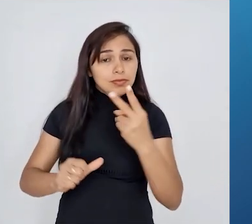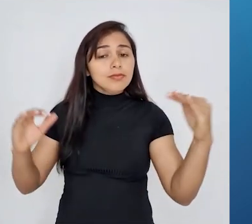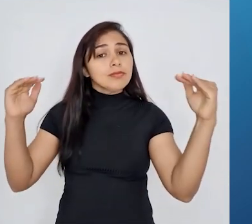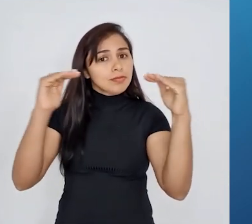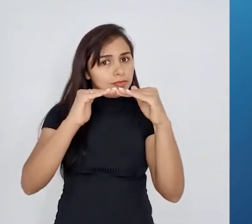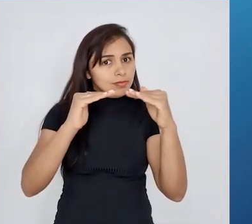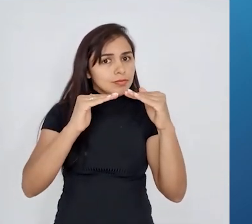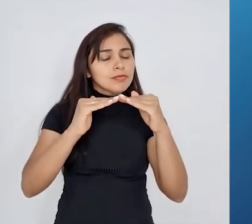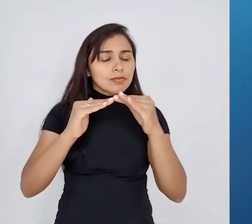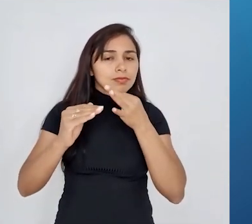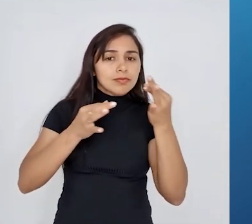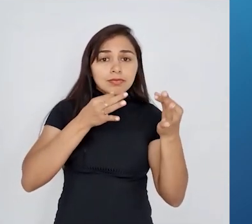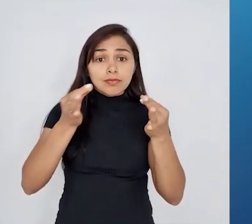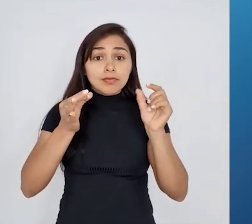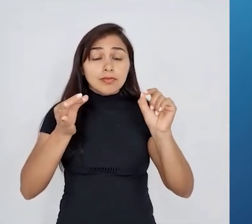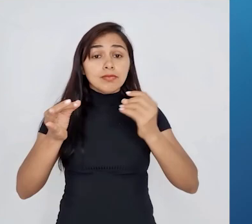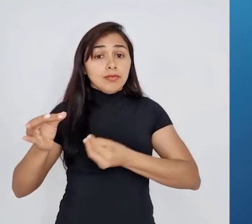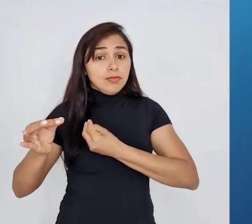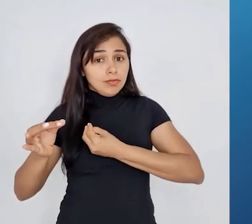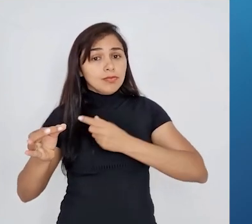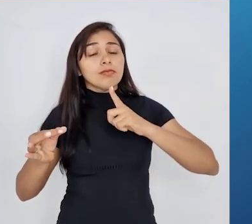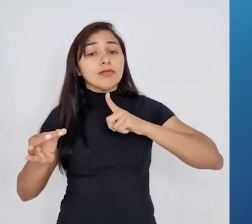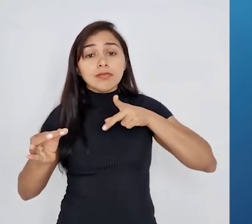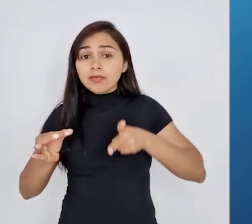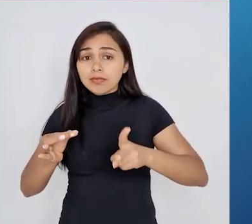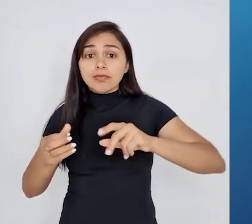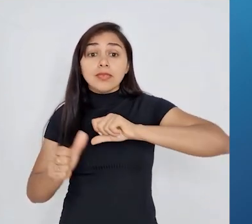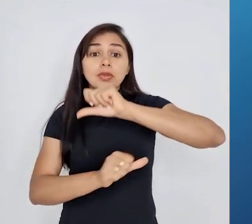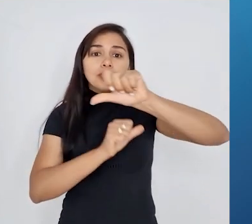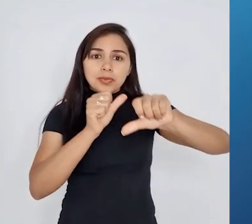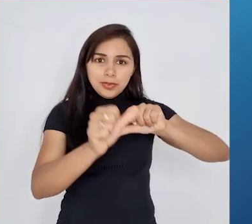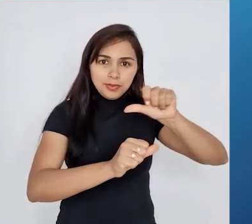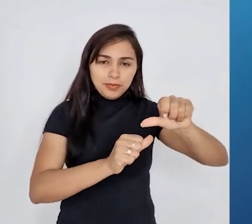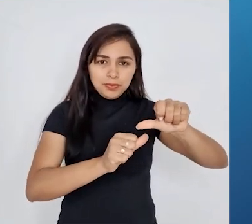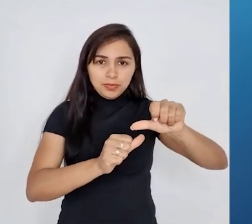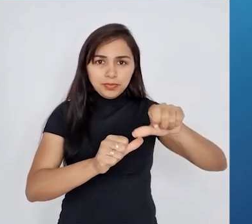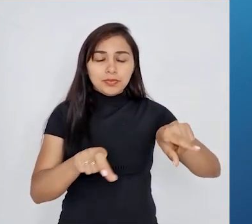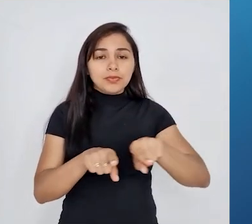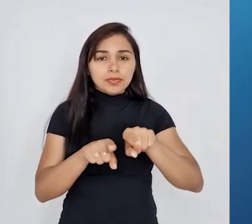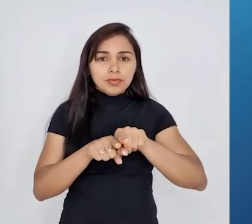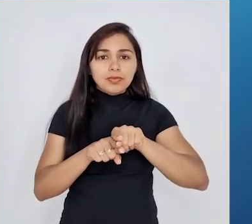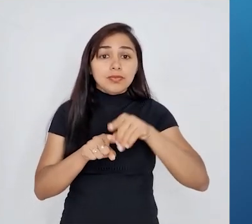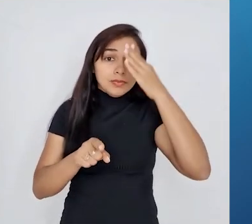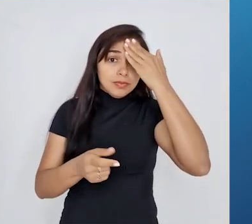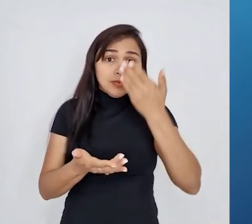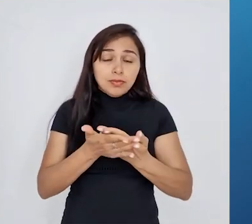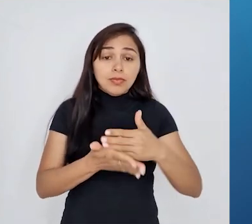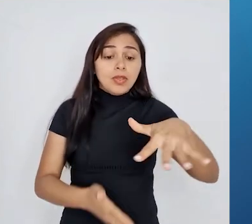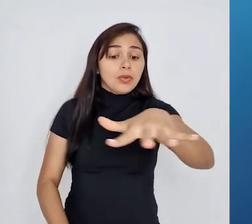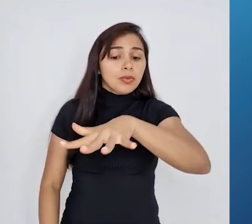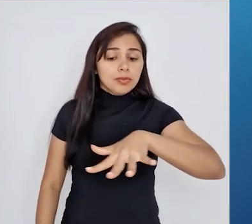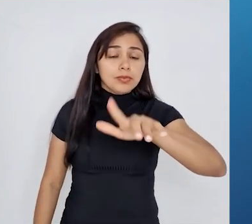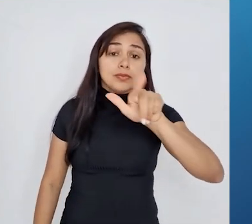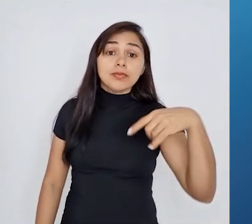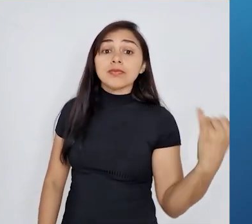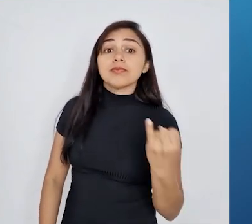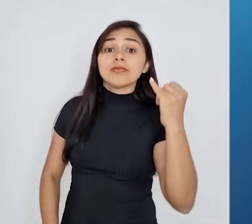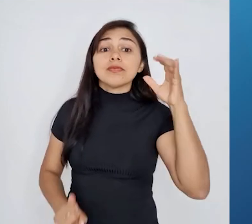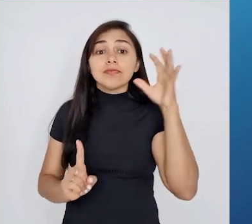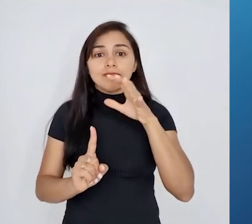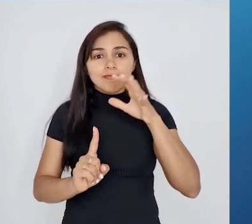relação a isso, que havia essas mudanças. E ambos consideraram o ambiente como um fator importante na evolução das espécies.